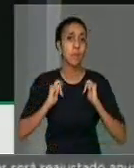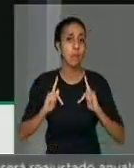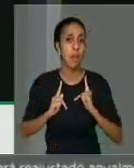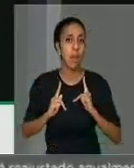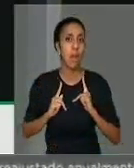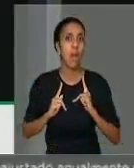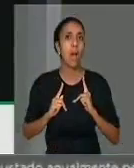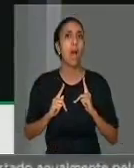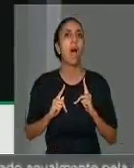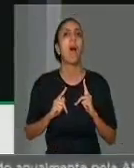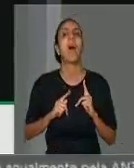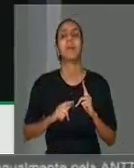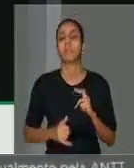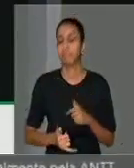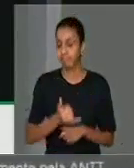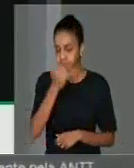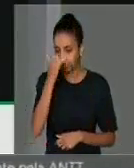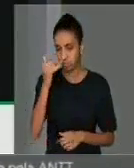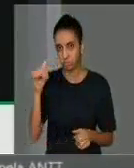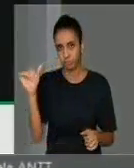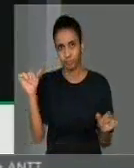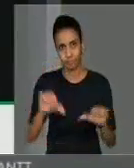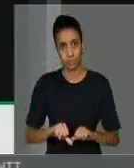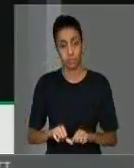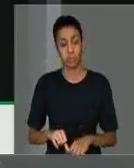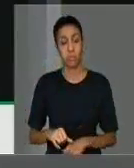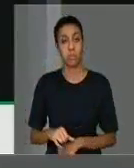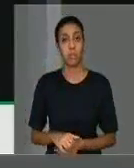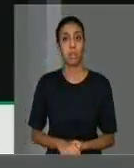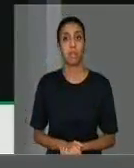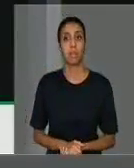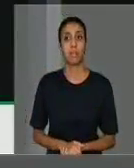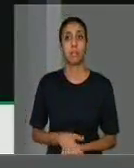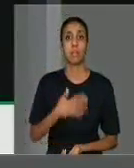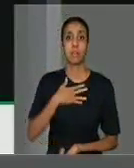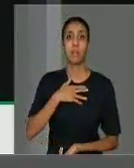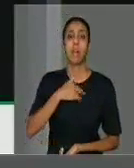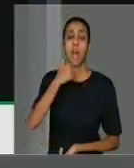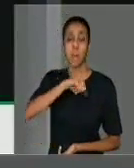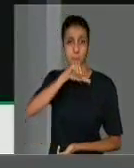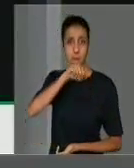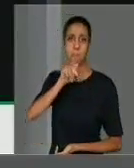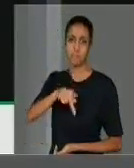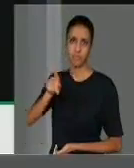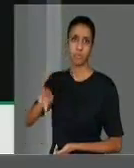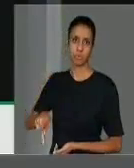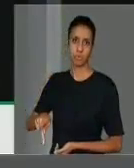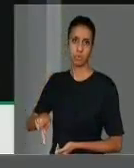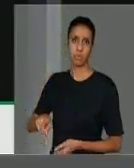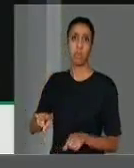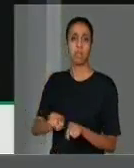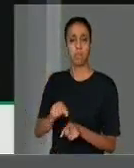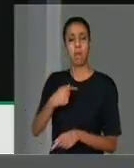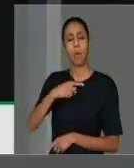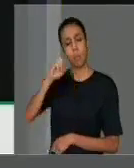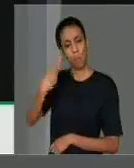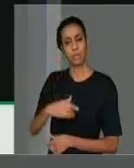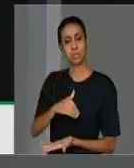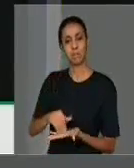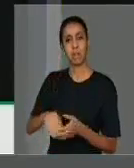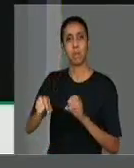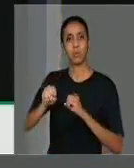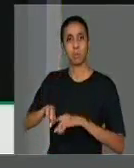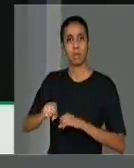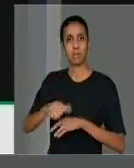uma tragédia. Eu, como filho de professora, como ex-secretário de educação,